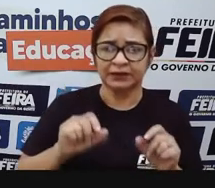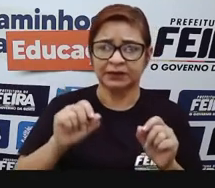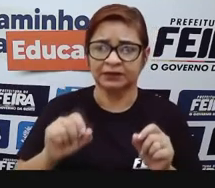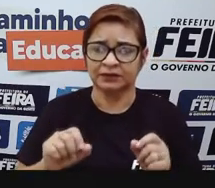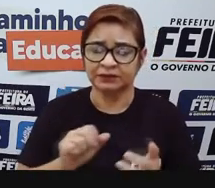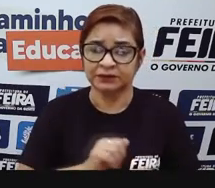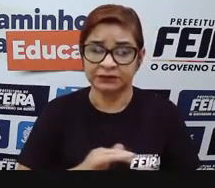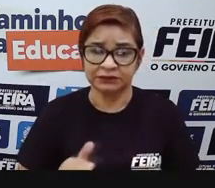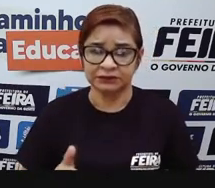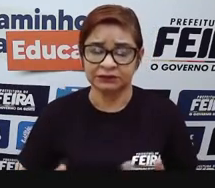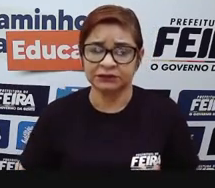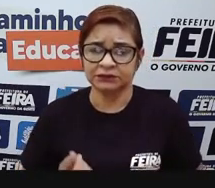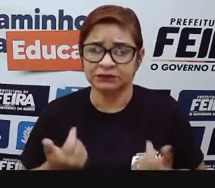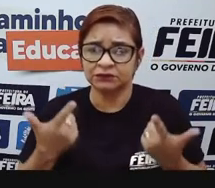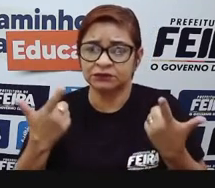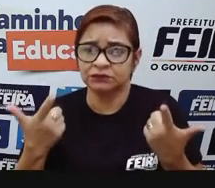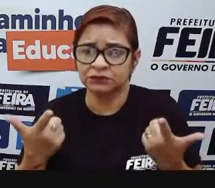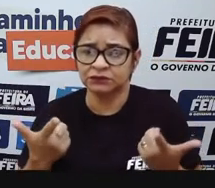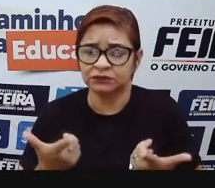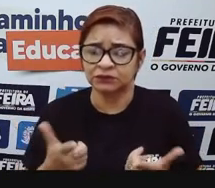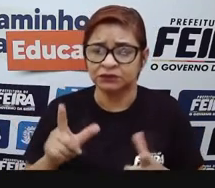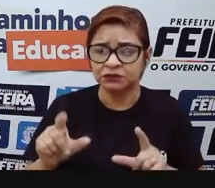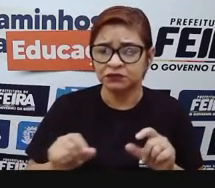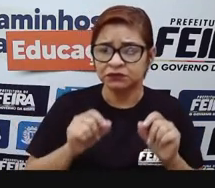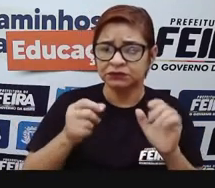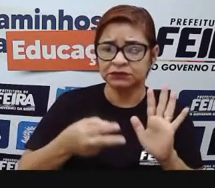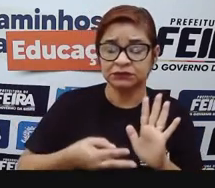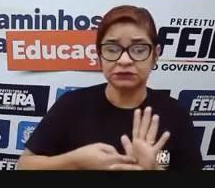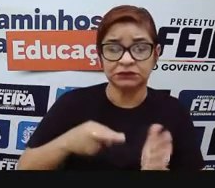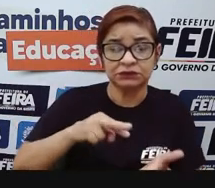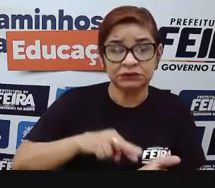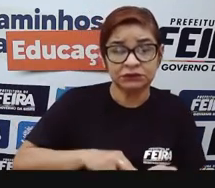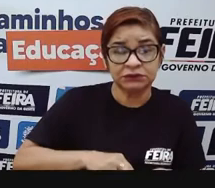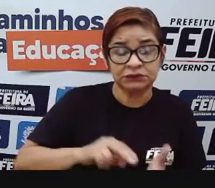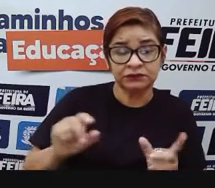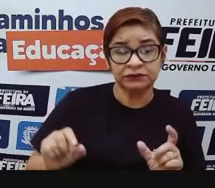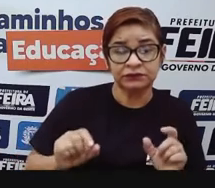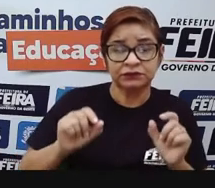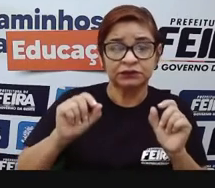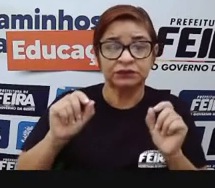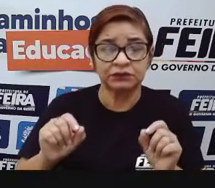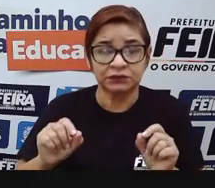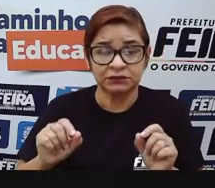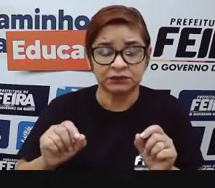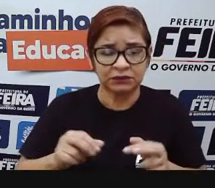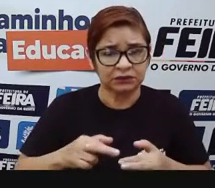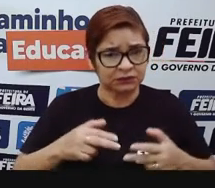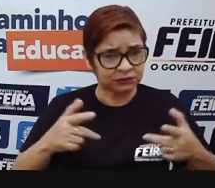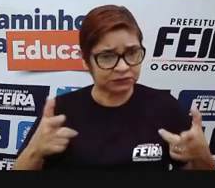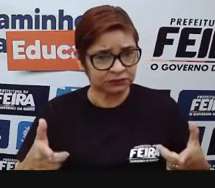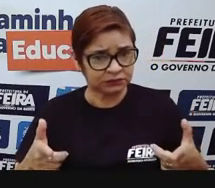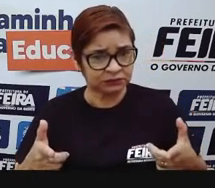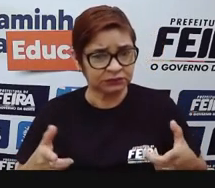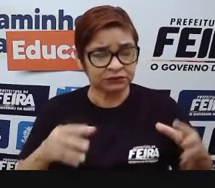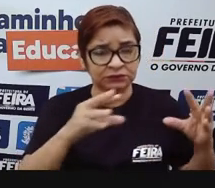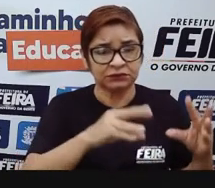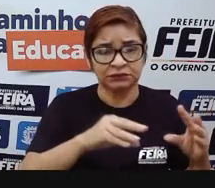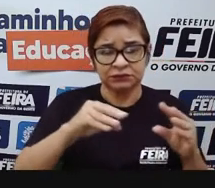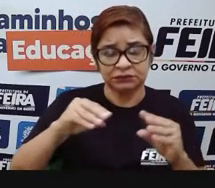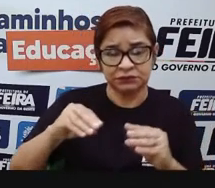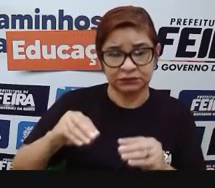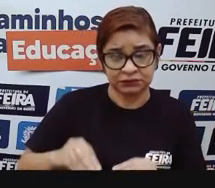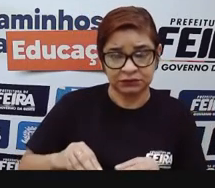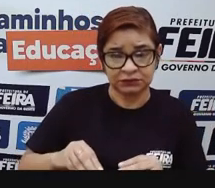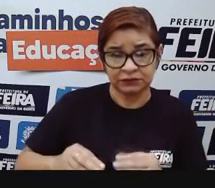econômica? Quem é que sabe? O que é que significa, né? Essa palavra atividade econômica são as